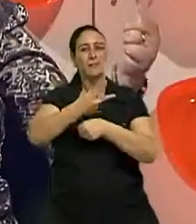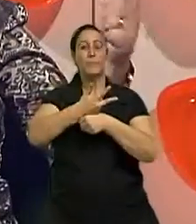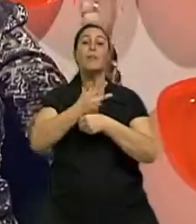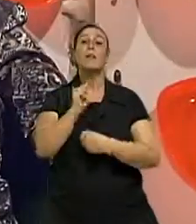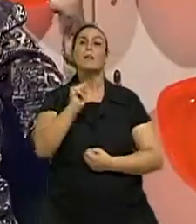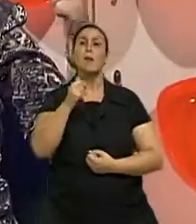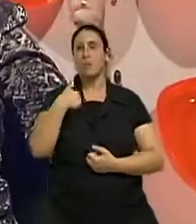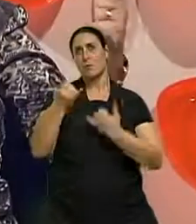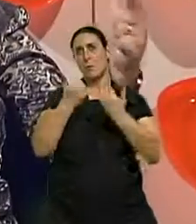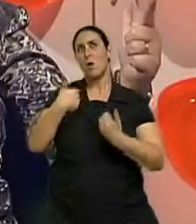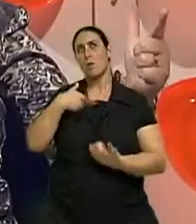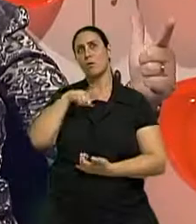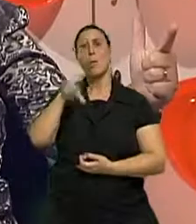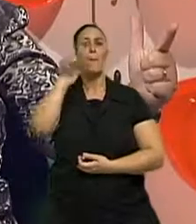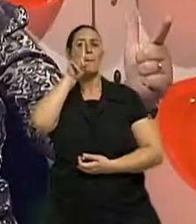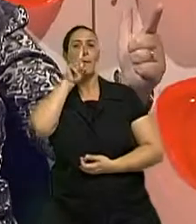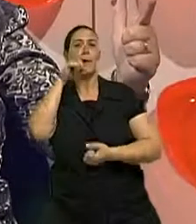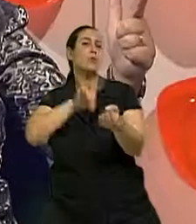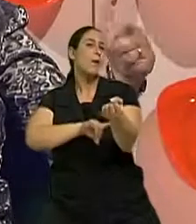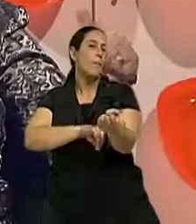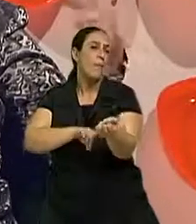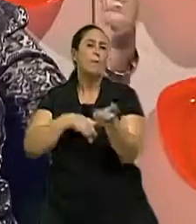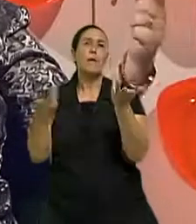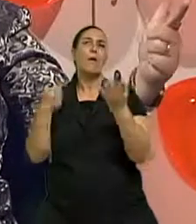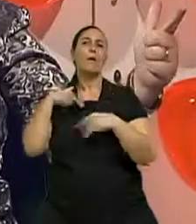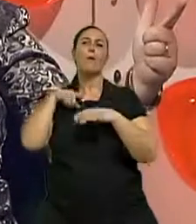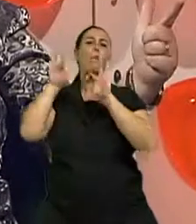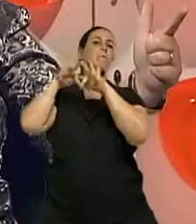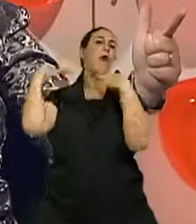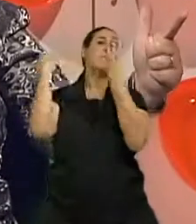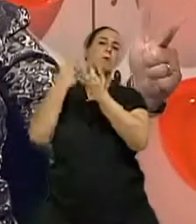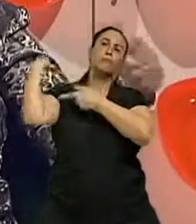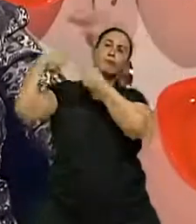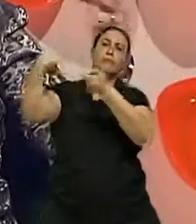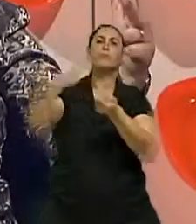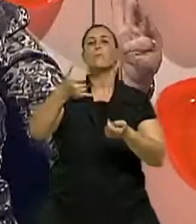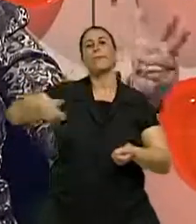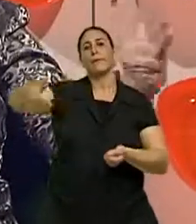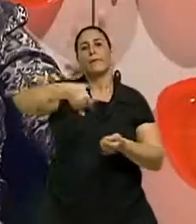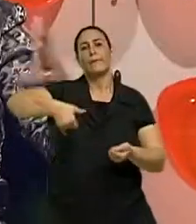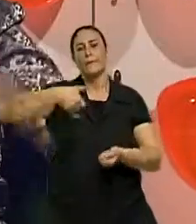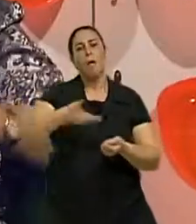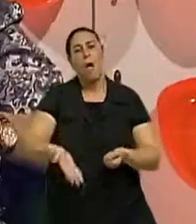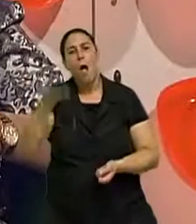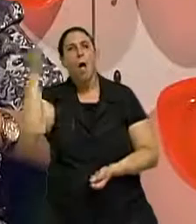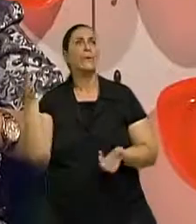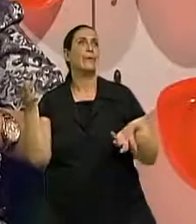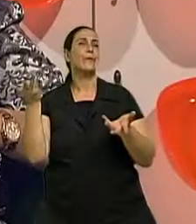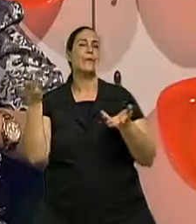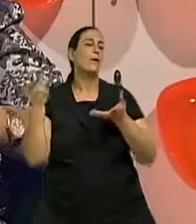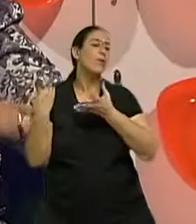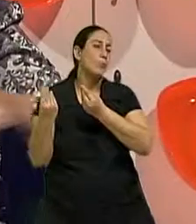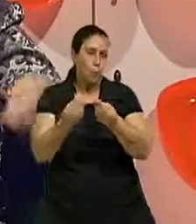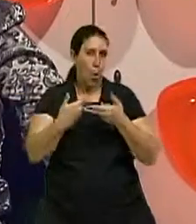diabética, eu tenho alteração familiar de colesterol alto, eu tenho isso, então eu tenho que começar antes da